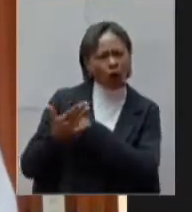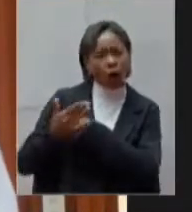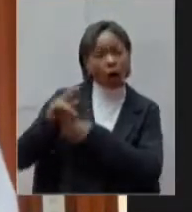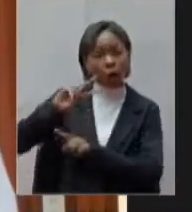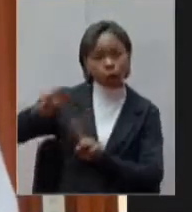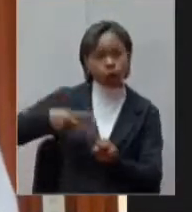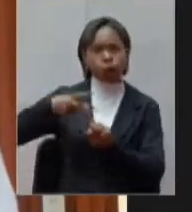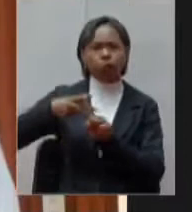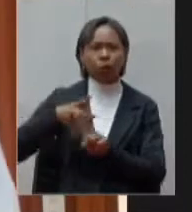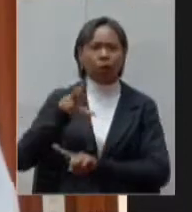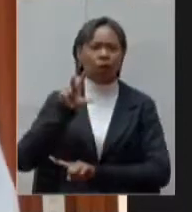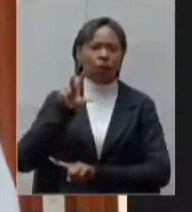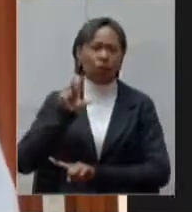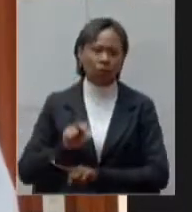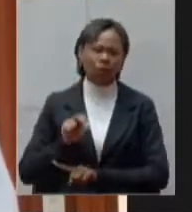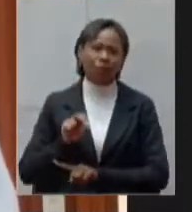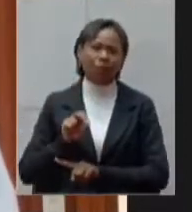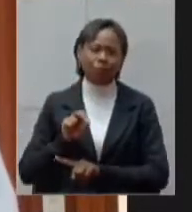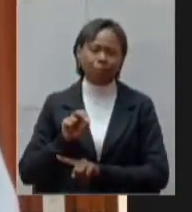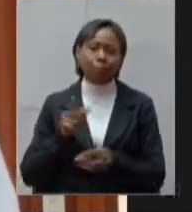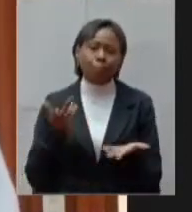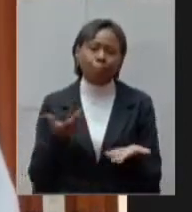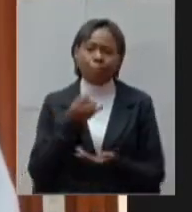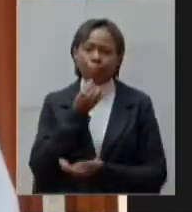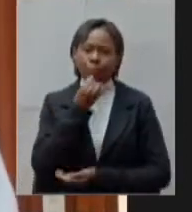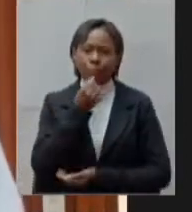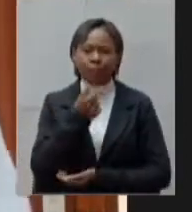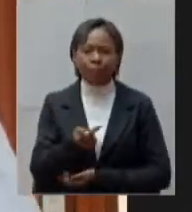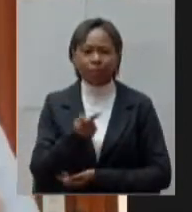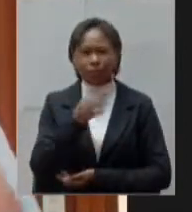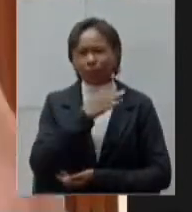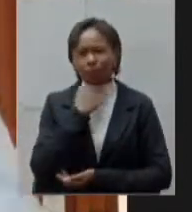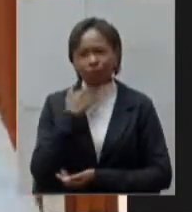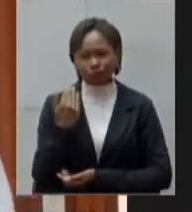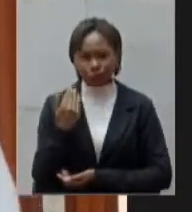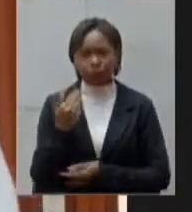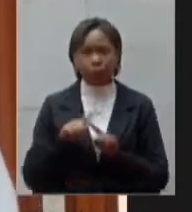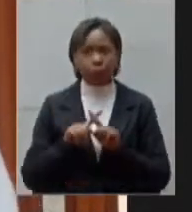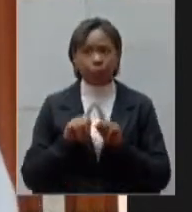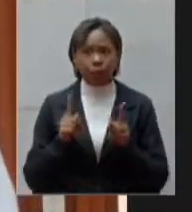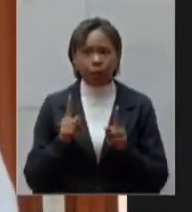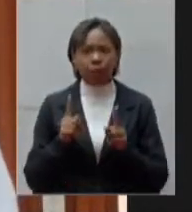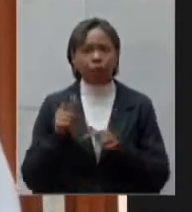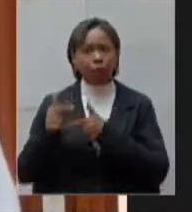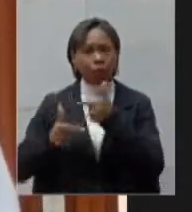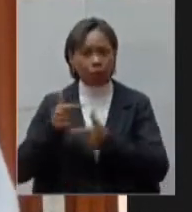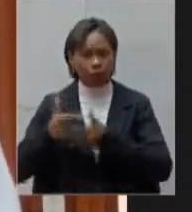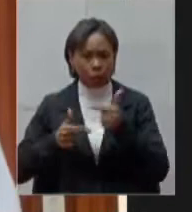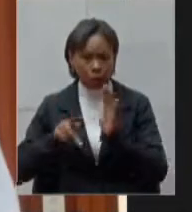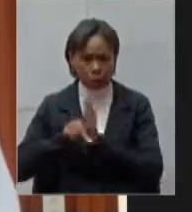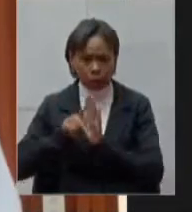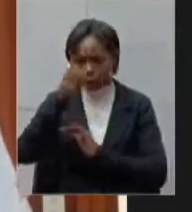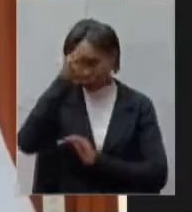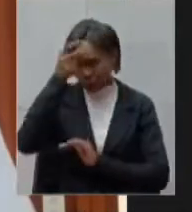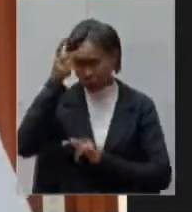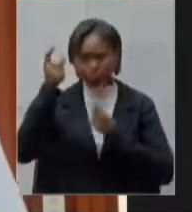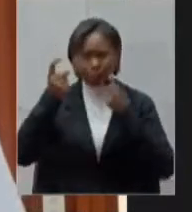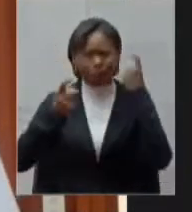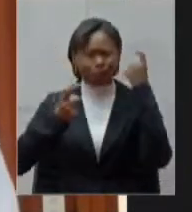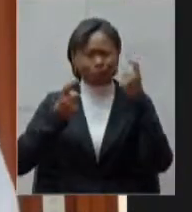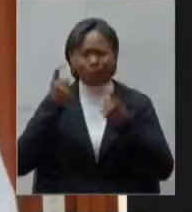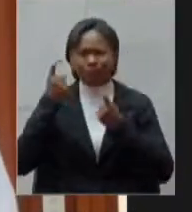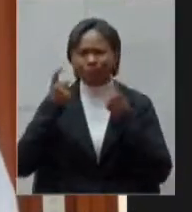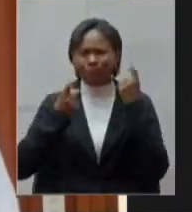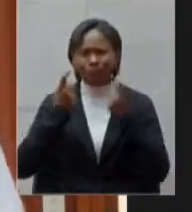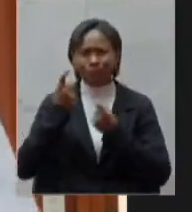casos infelizmente tivemos sete óbitos mas como falaram os outros prefeitos a preocupação maior é oportunizar